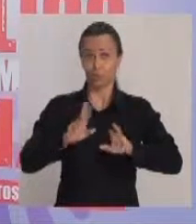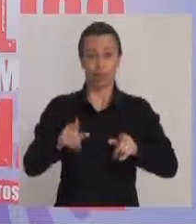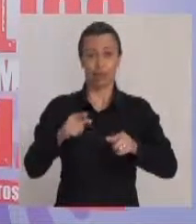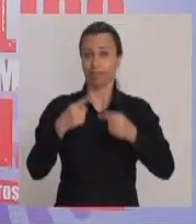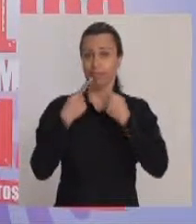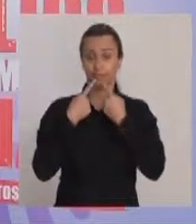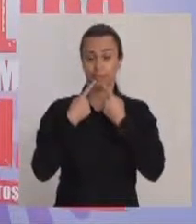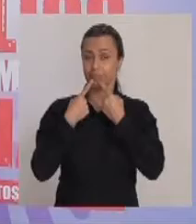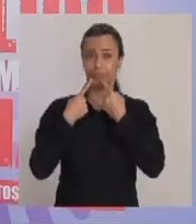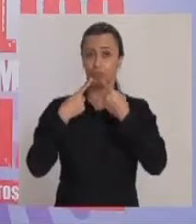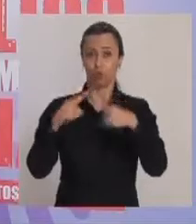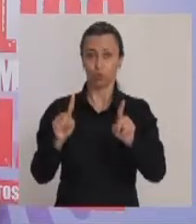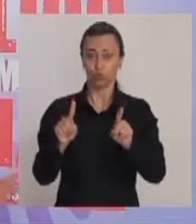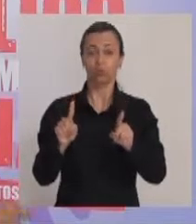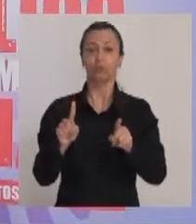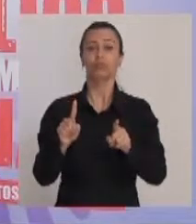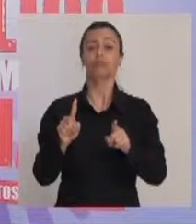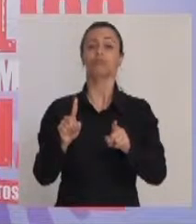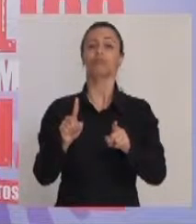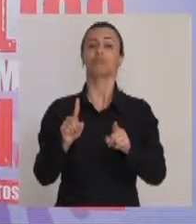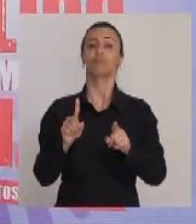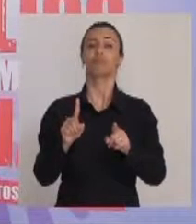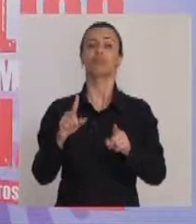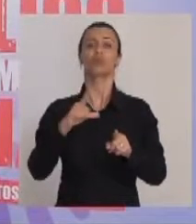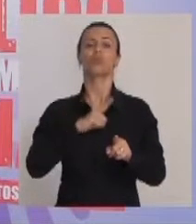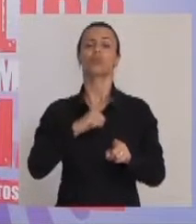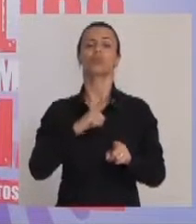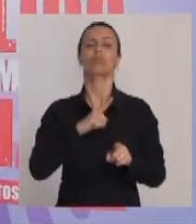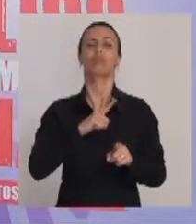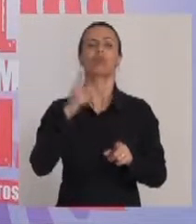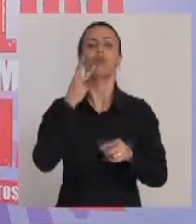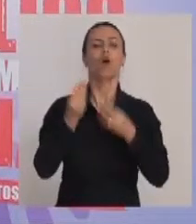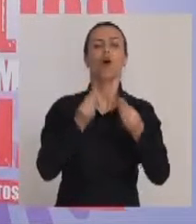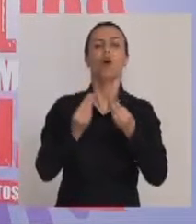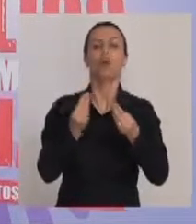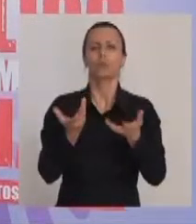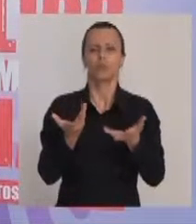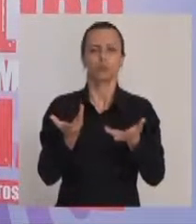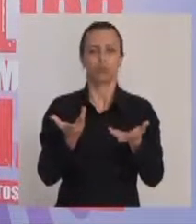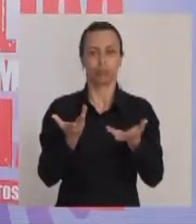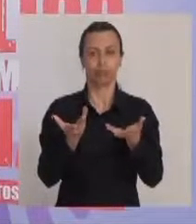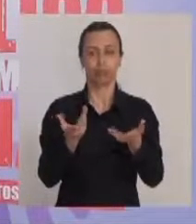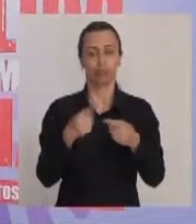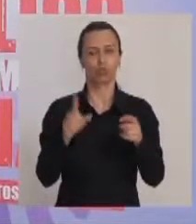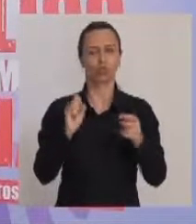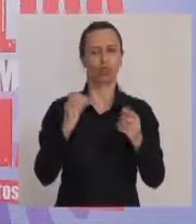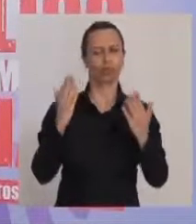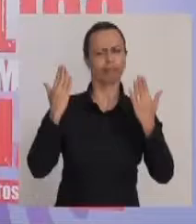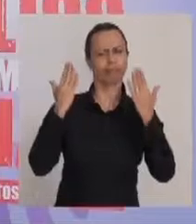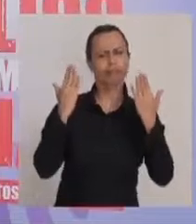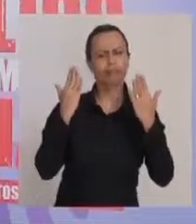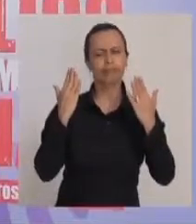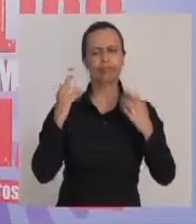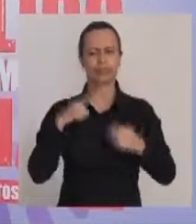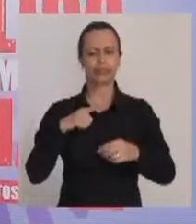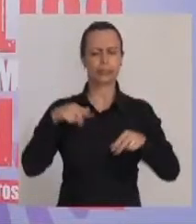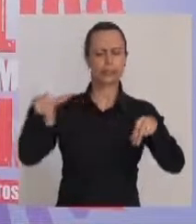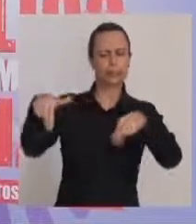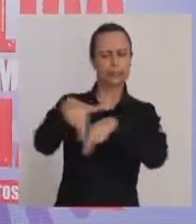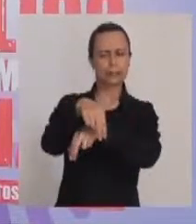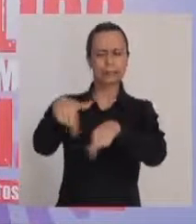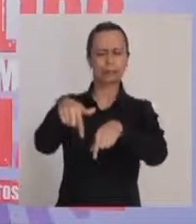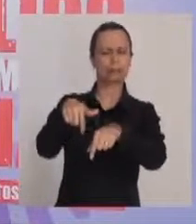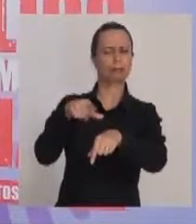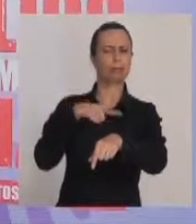não são denúncias com todas o que se tem para denunciar são